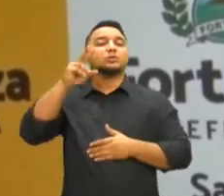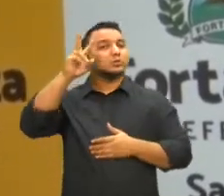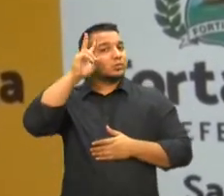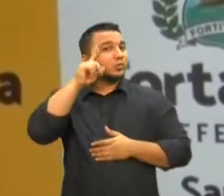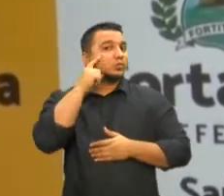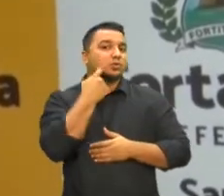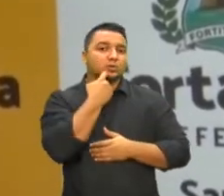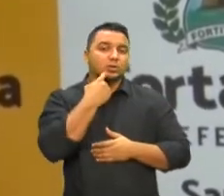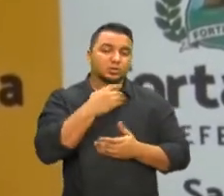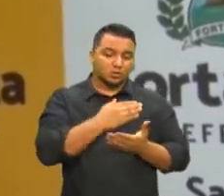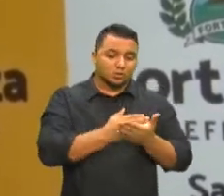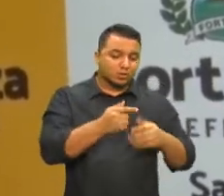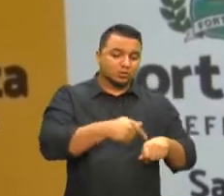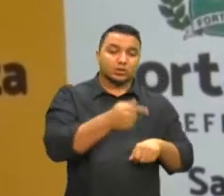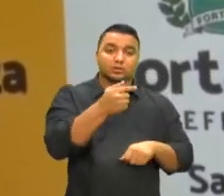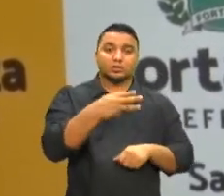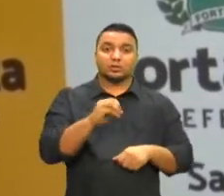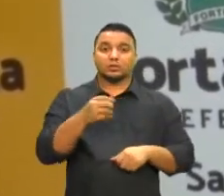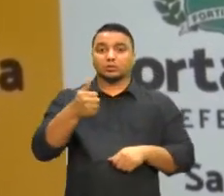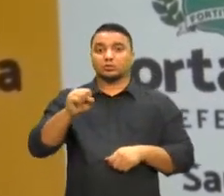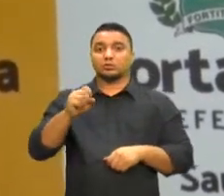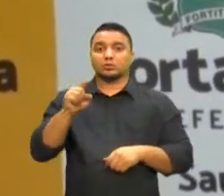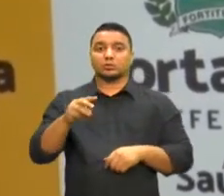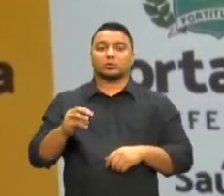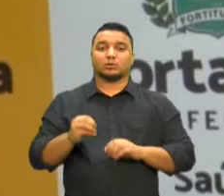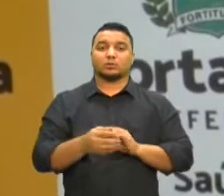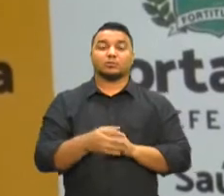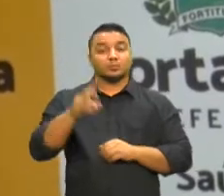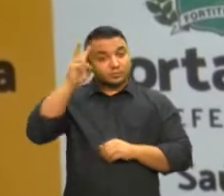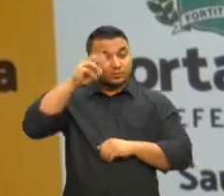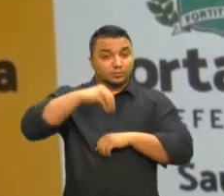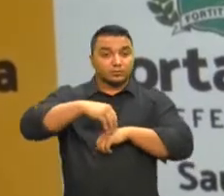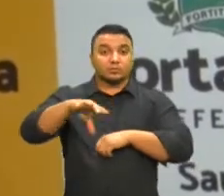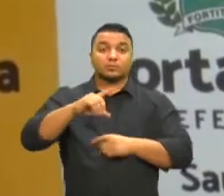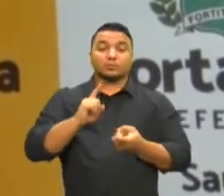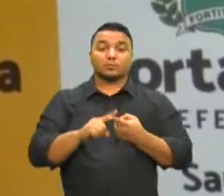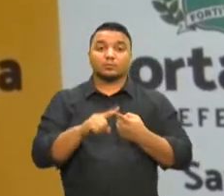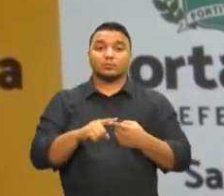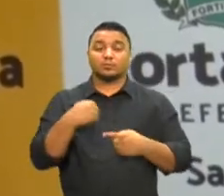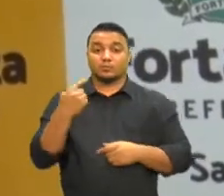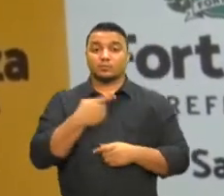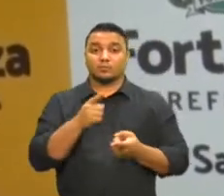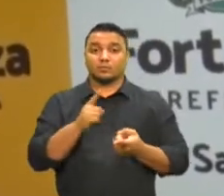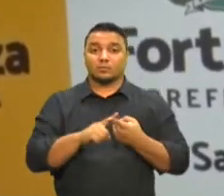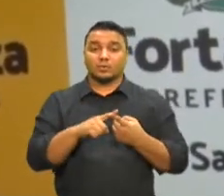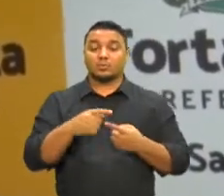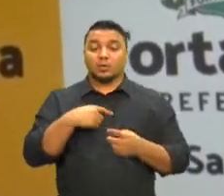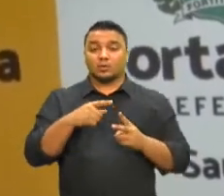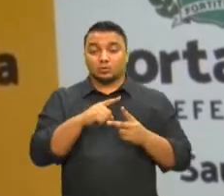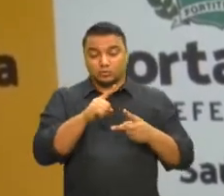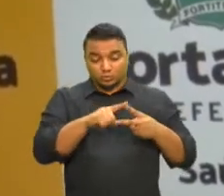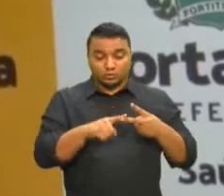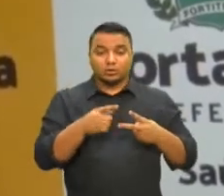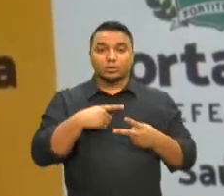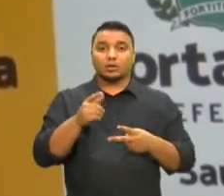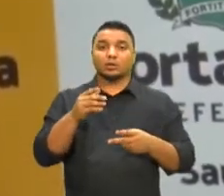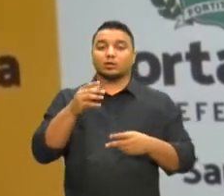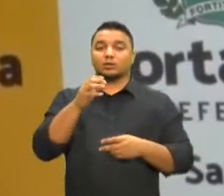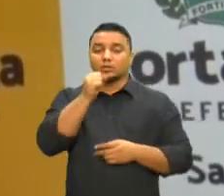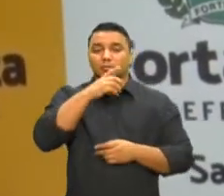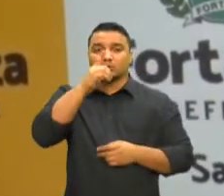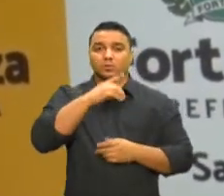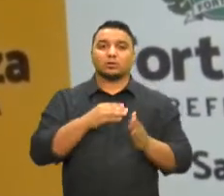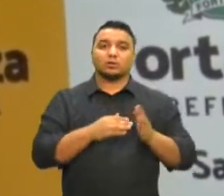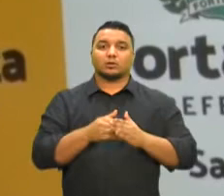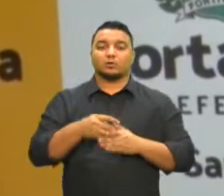de 7h30 até as 18h30. Lembrando também que nós temos duas unidades de saúde que funcionam nos finais de semana,